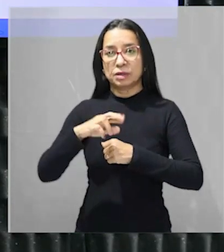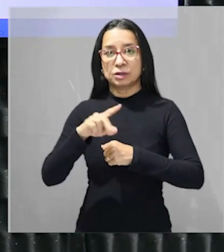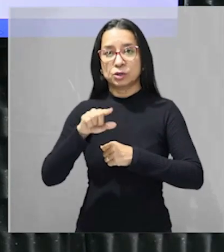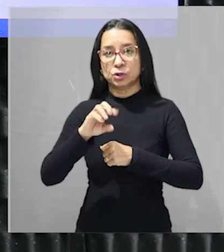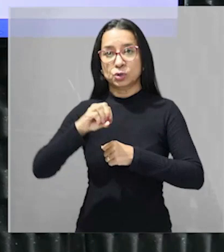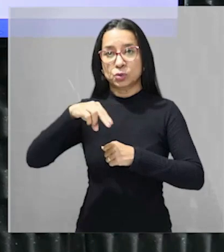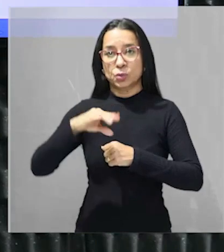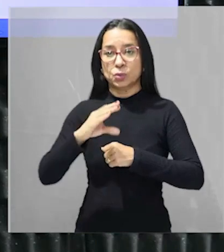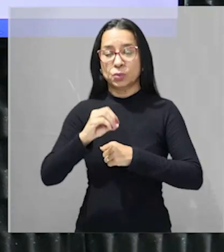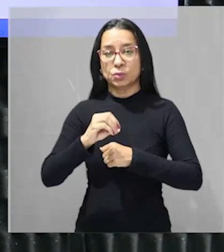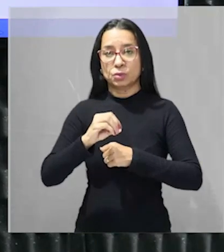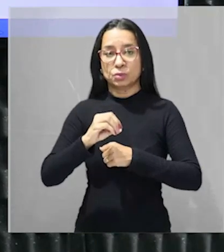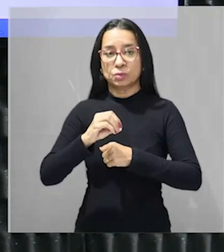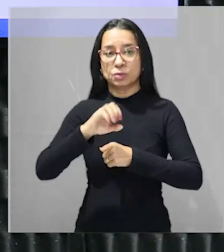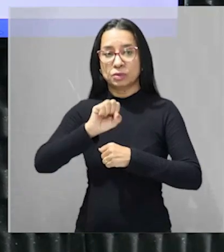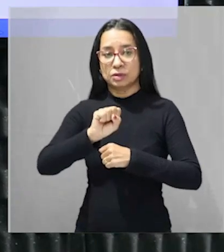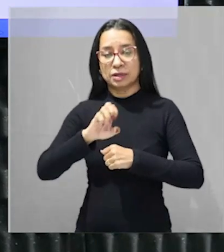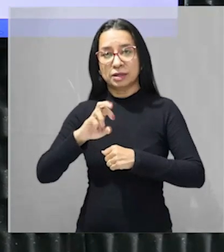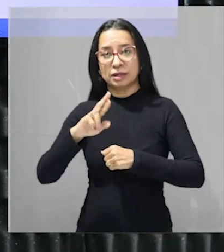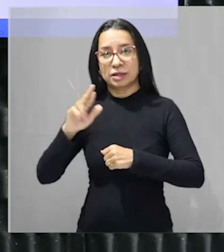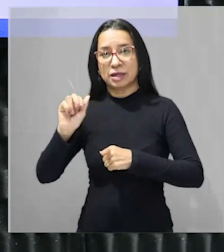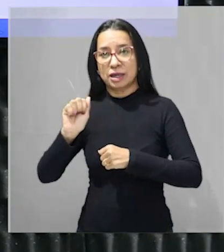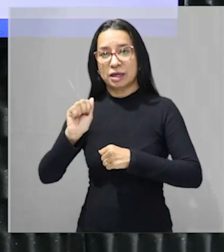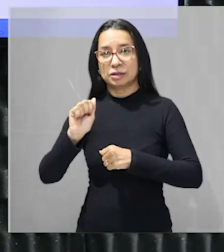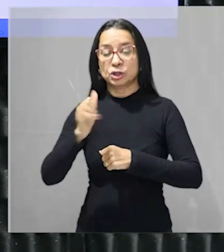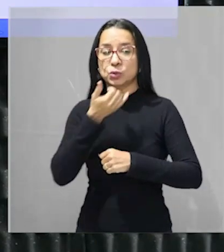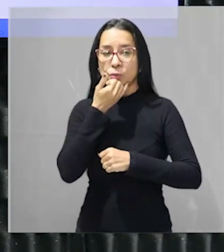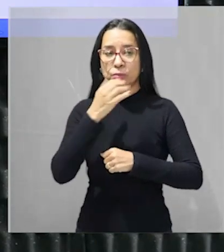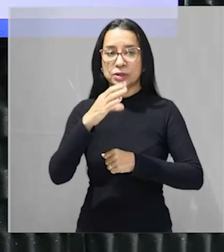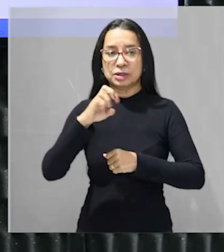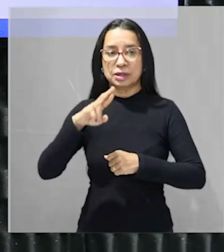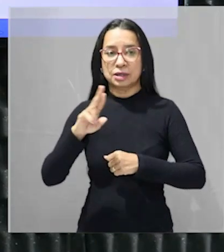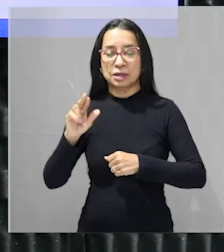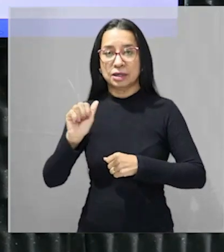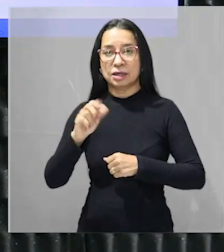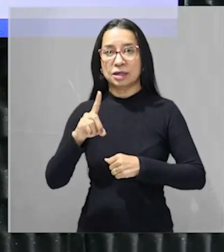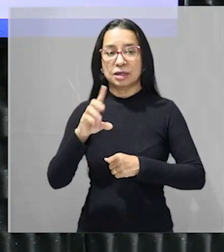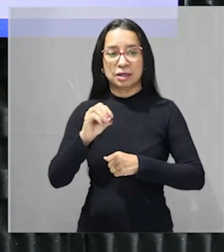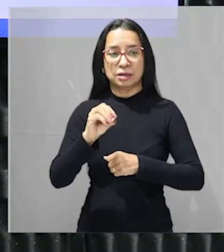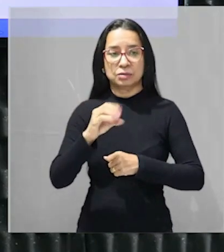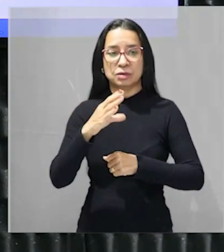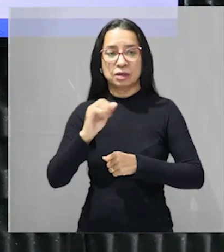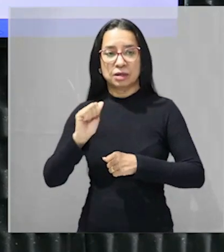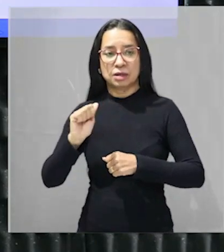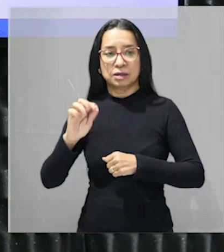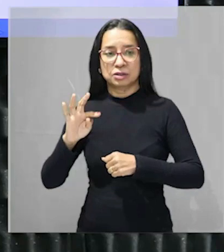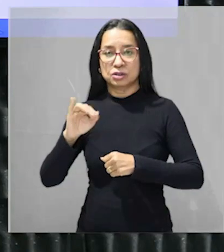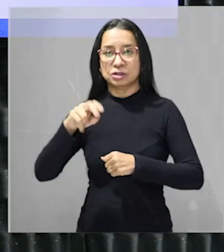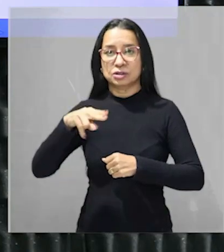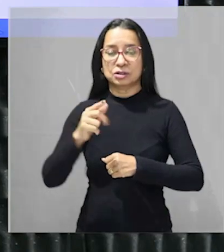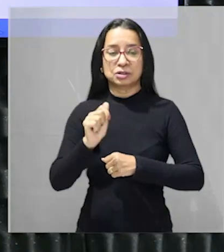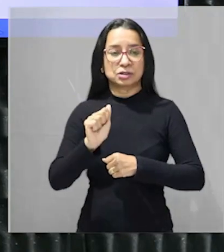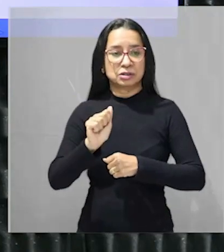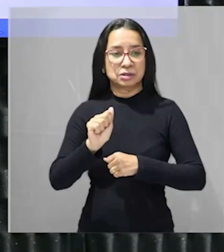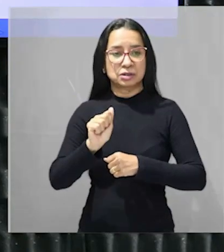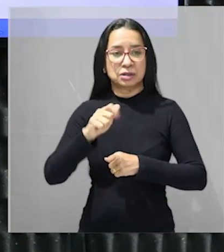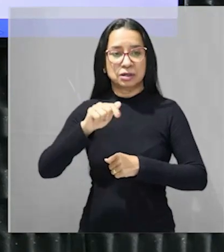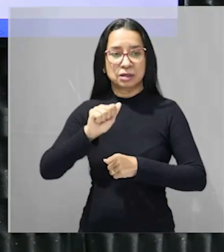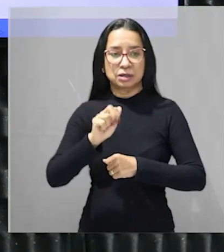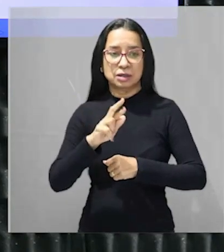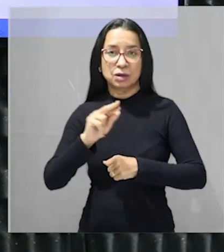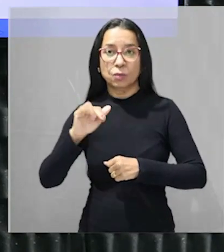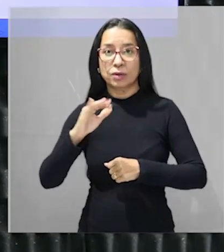Cerrado Caatinga Mar de Morros Araucárias e Pampas ou Campos